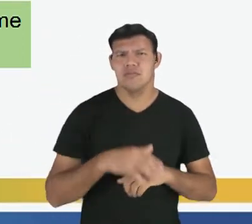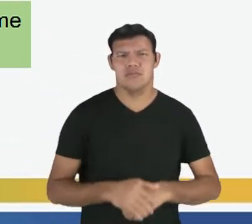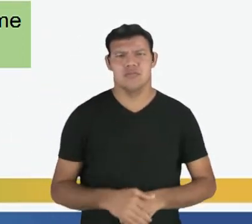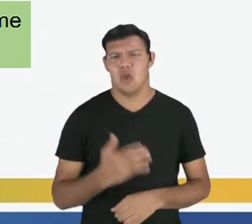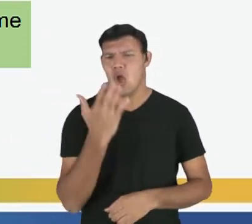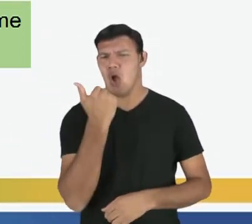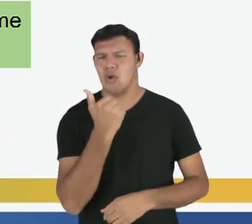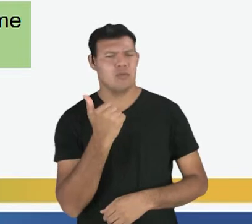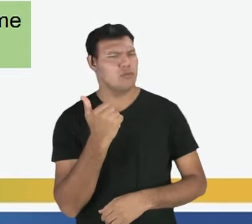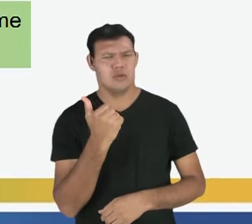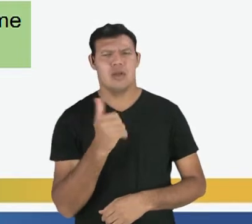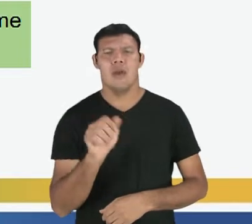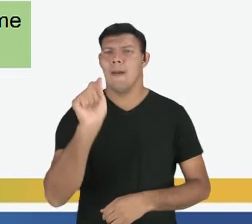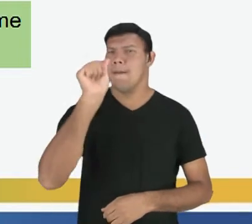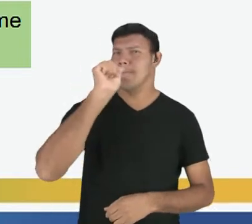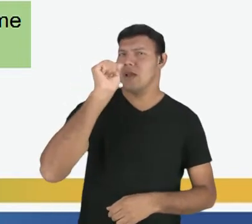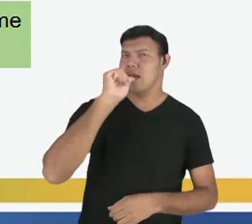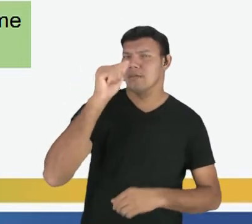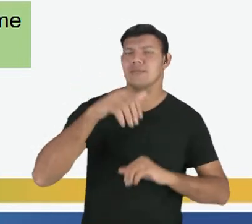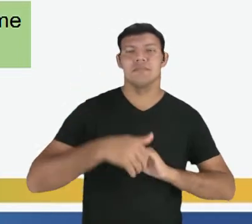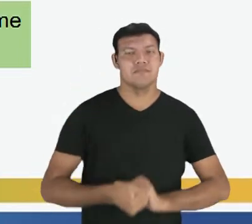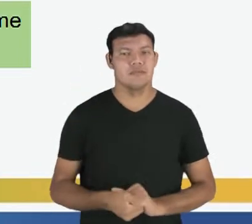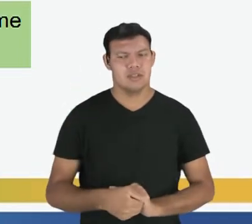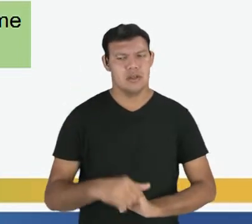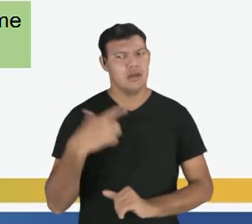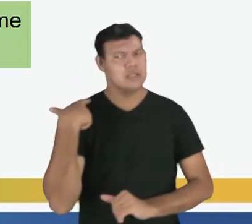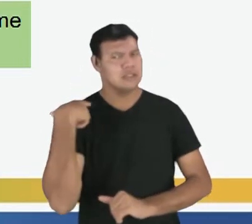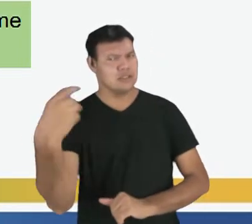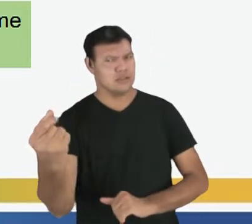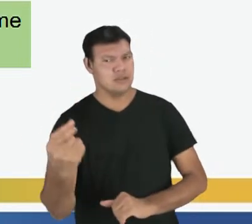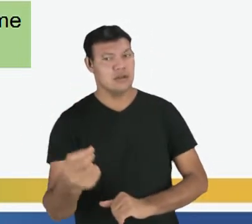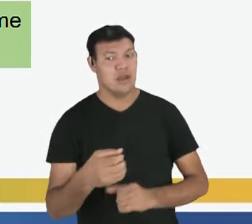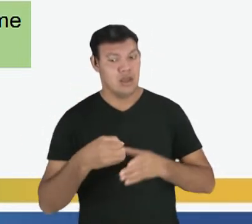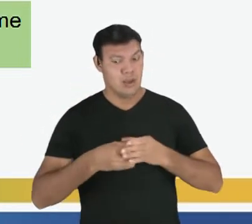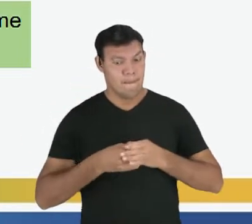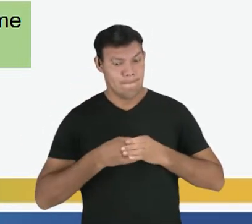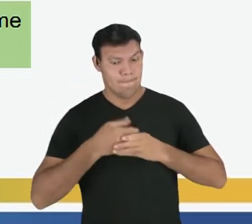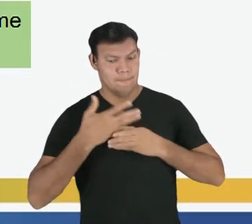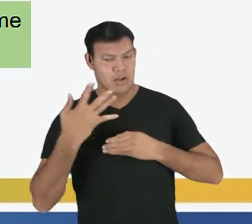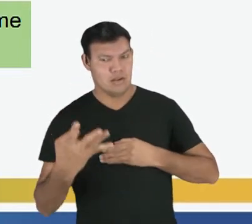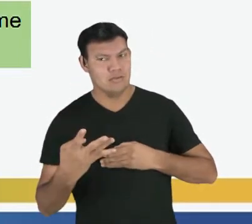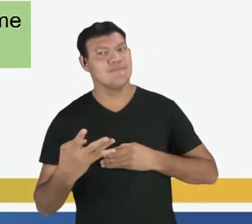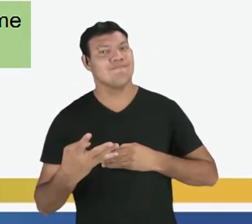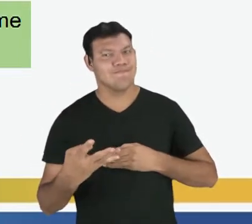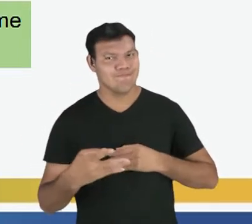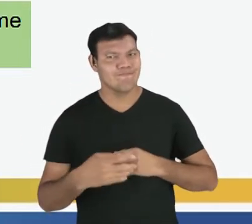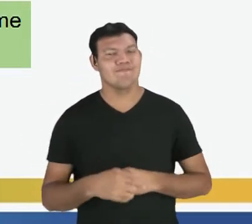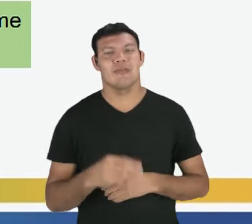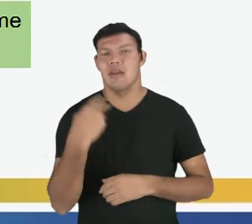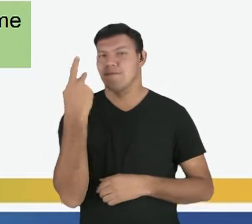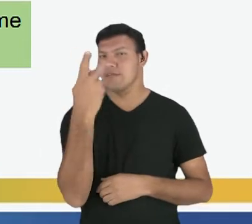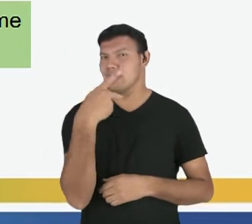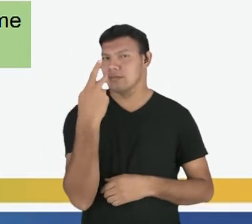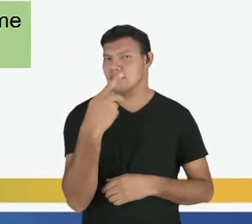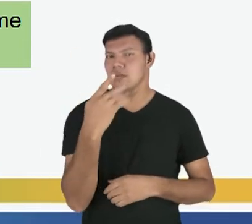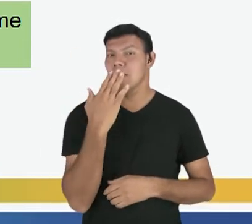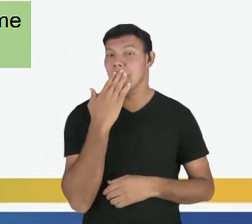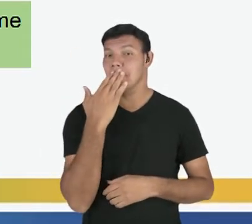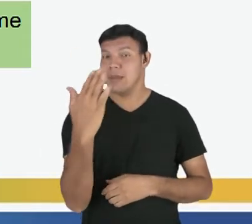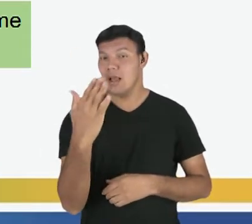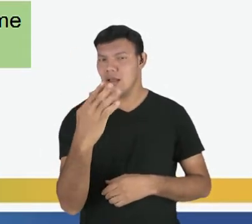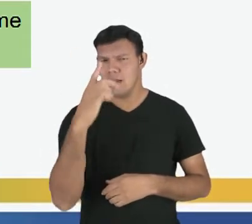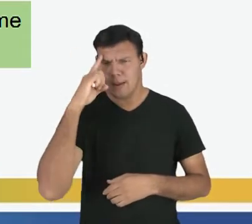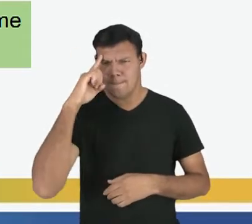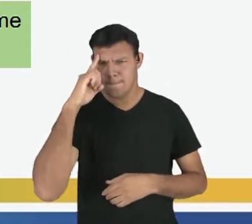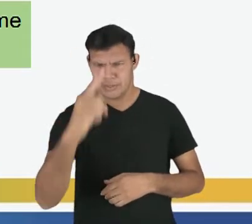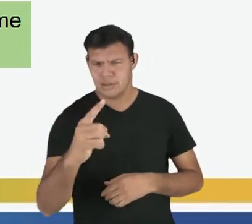coma, beba, saia daqui, olhem as atitudes expressas do enunciador. Ele está pedindo, ele